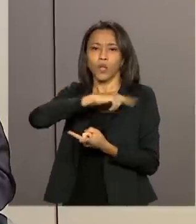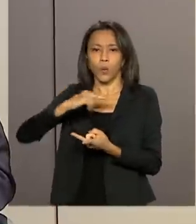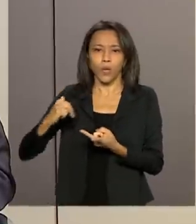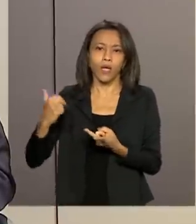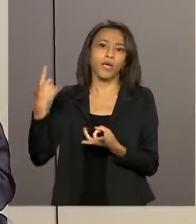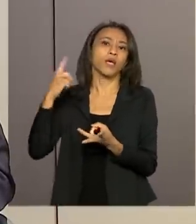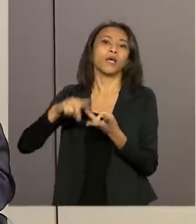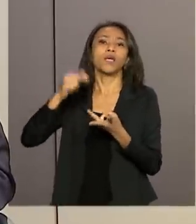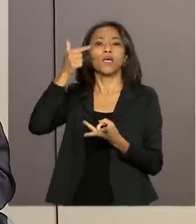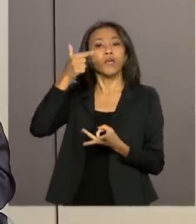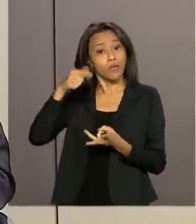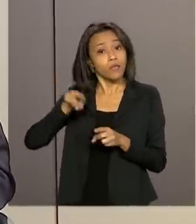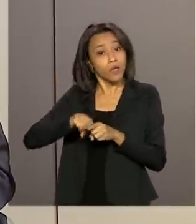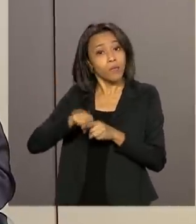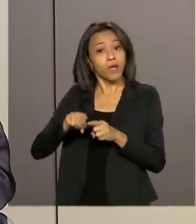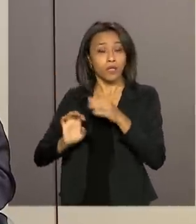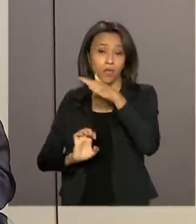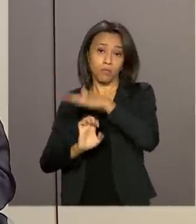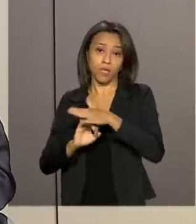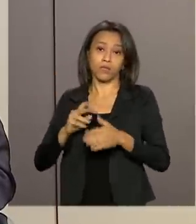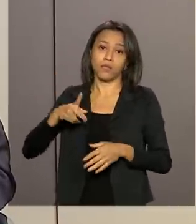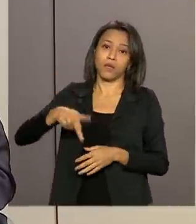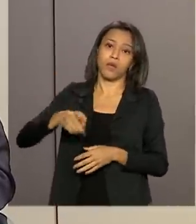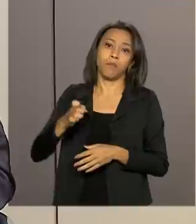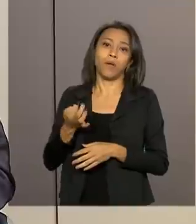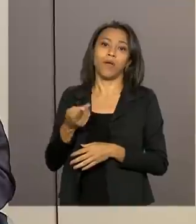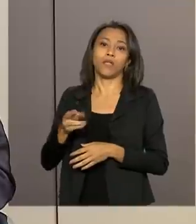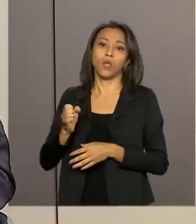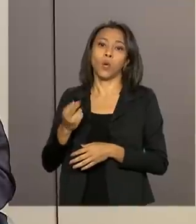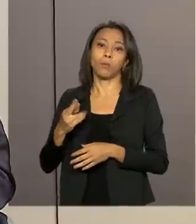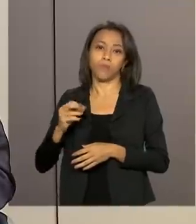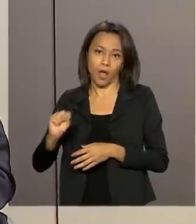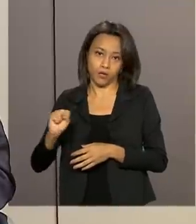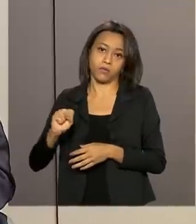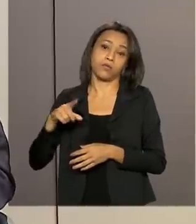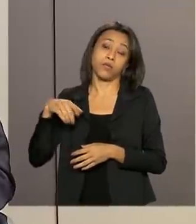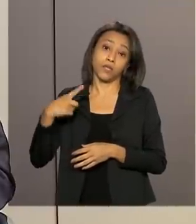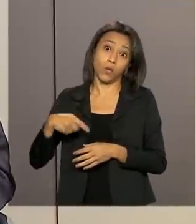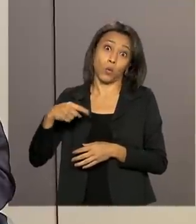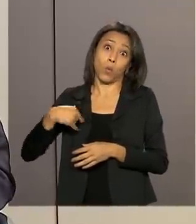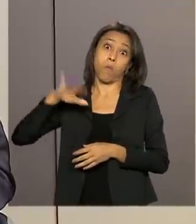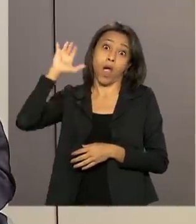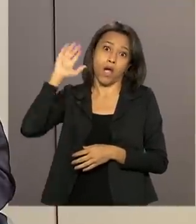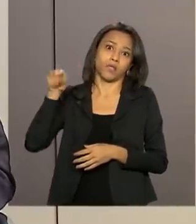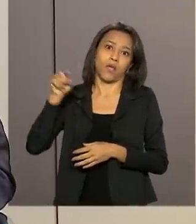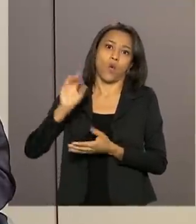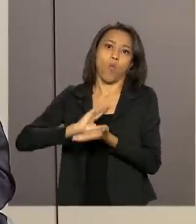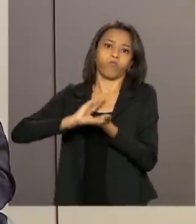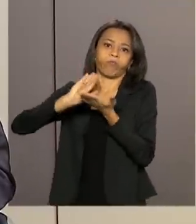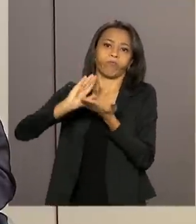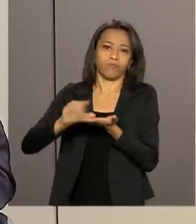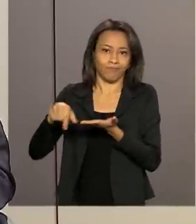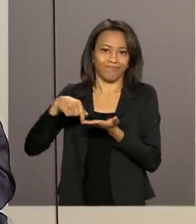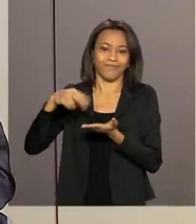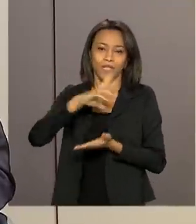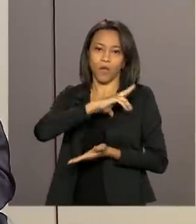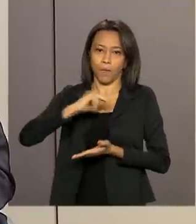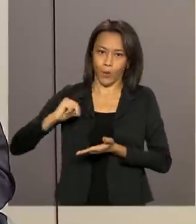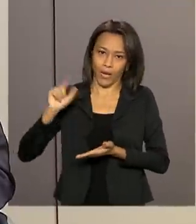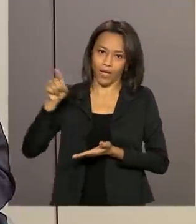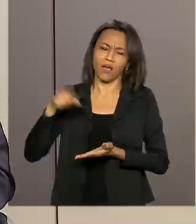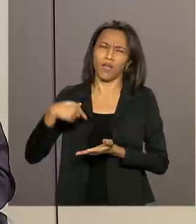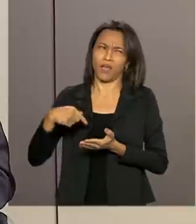e uma parte da nossa Petrobras. O grande doanor é o governo da Noruega, né? Fruto das discussões